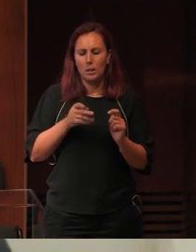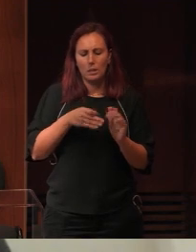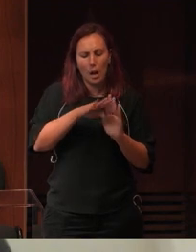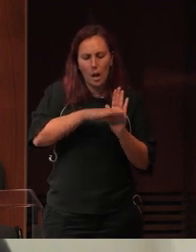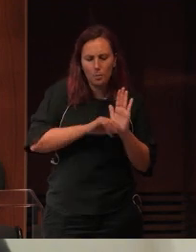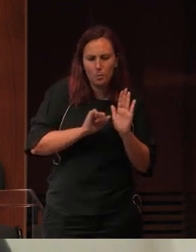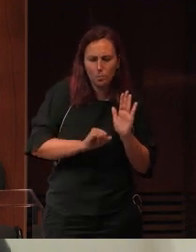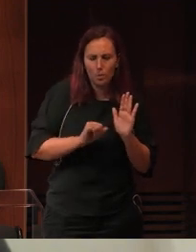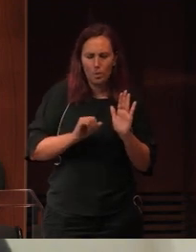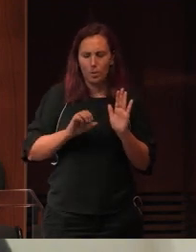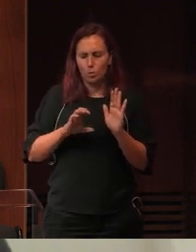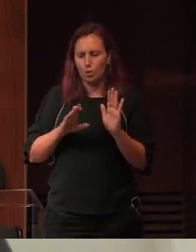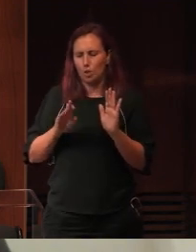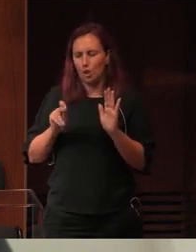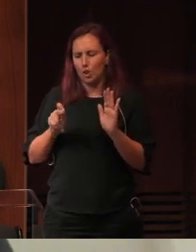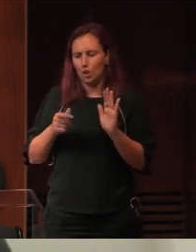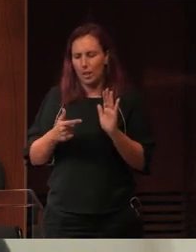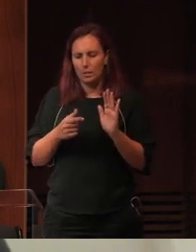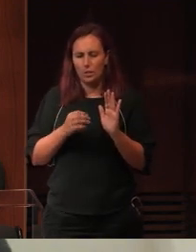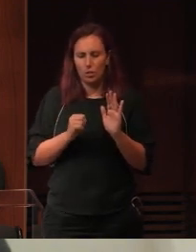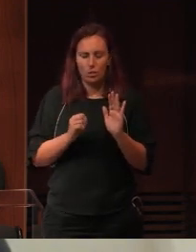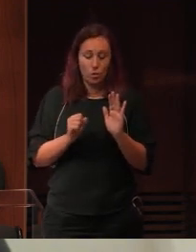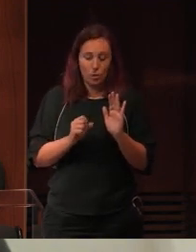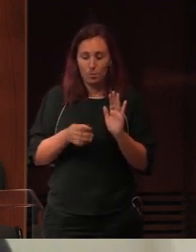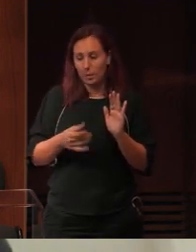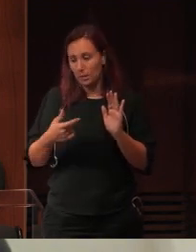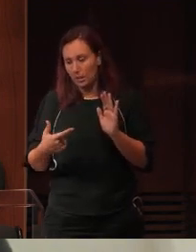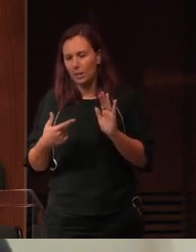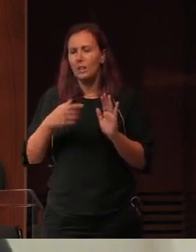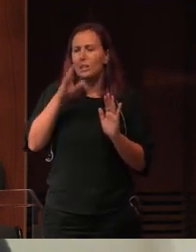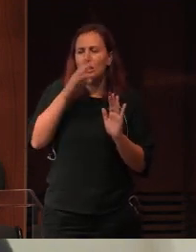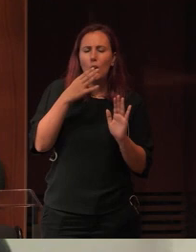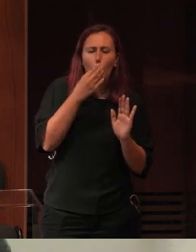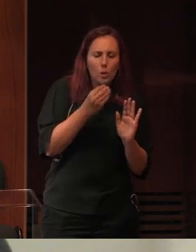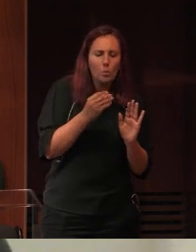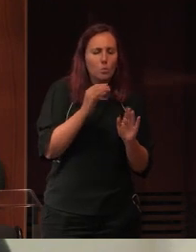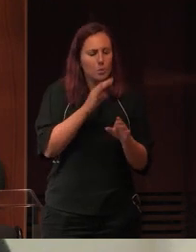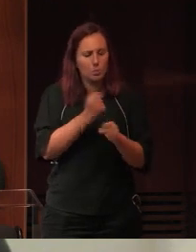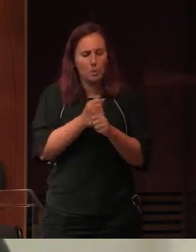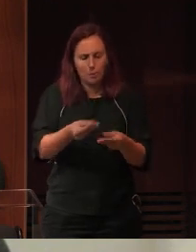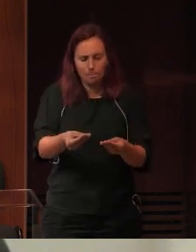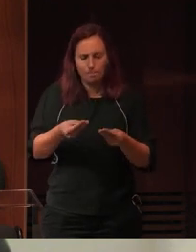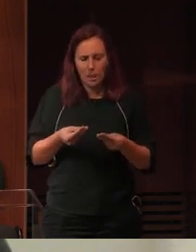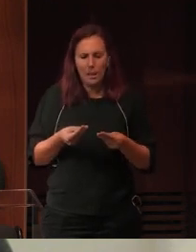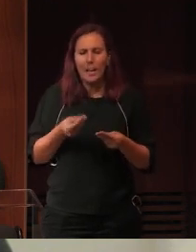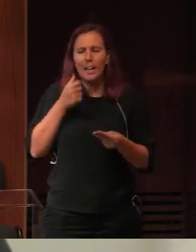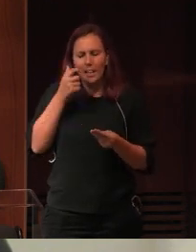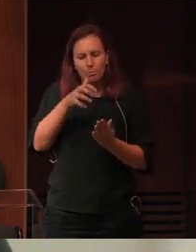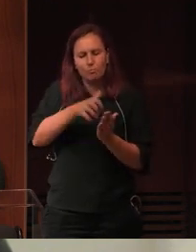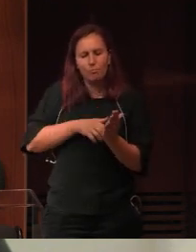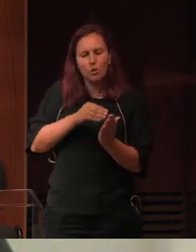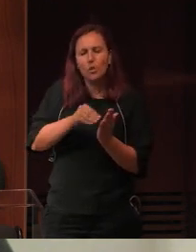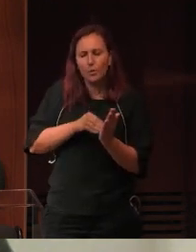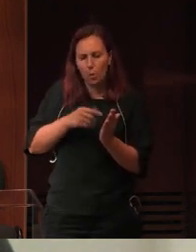ChatGPT e outras sobre saber ou não saber se um aluno quando entrega um trabalho é um trabalho feito por ele ou